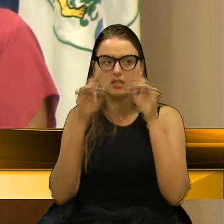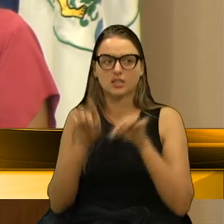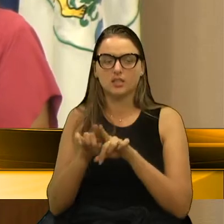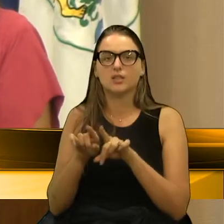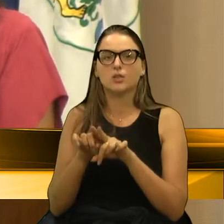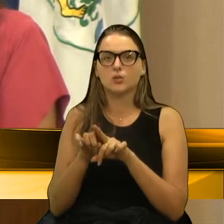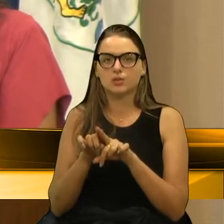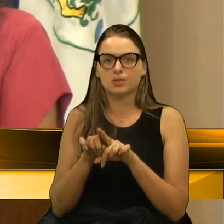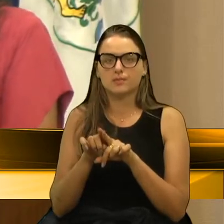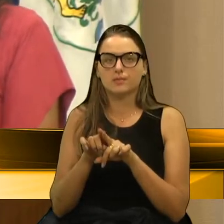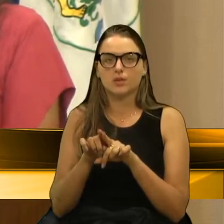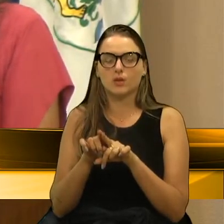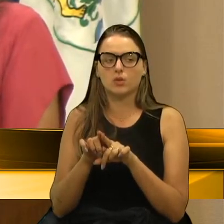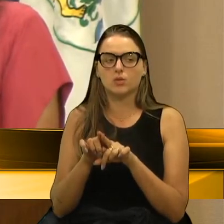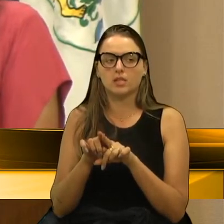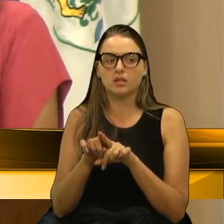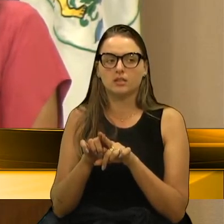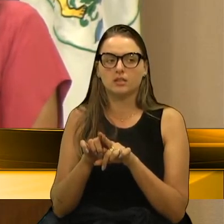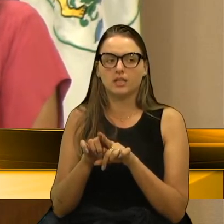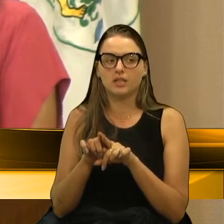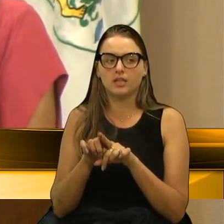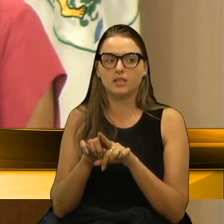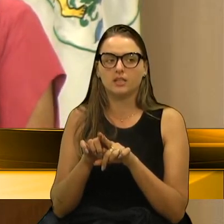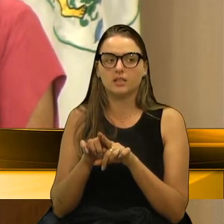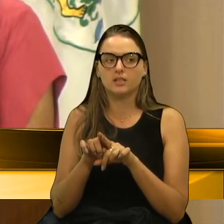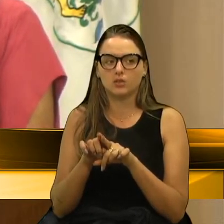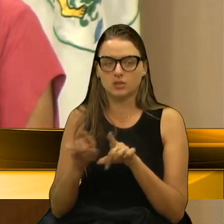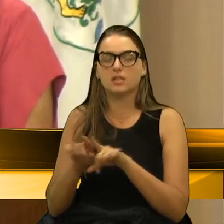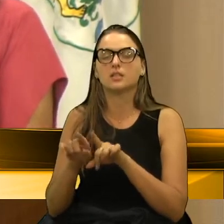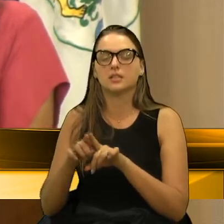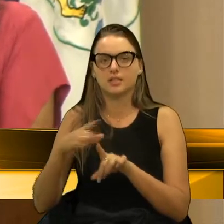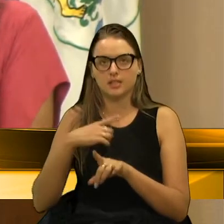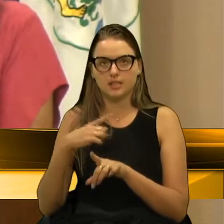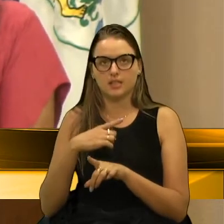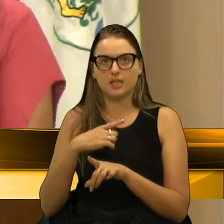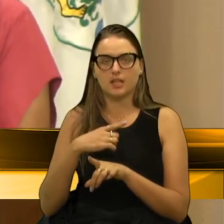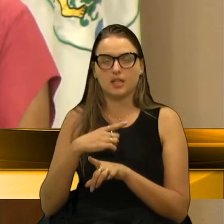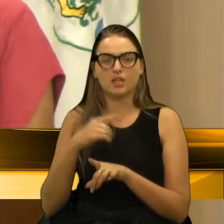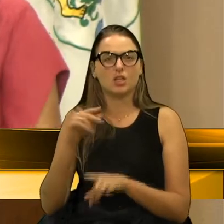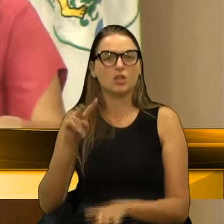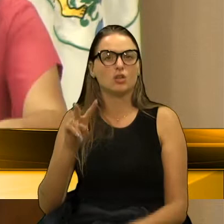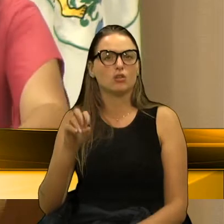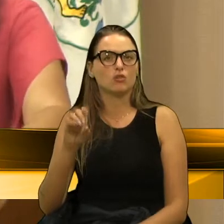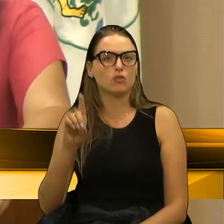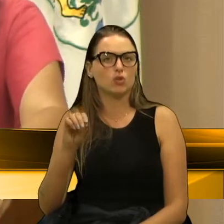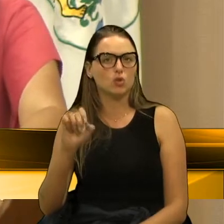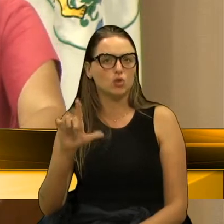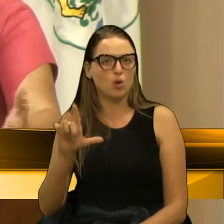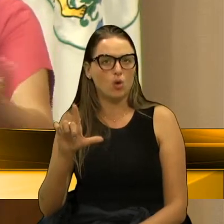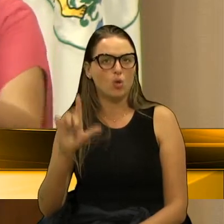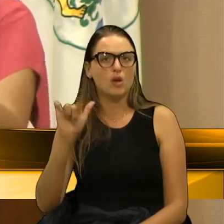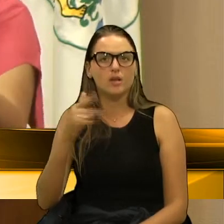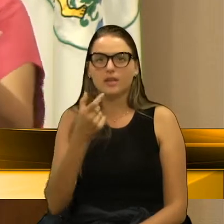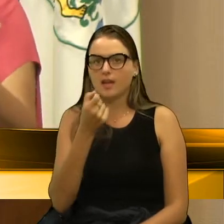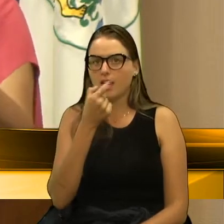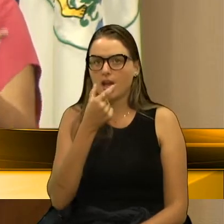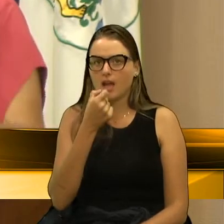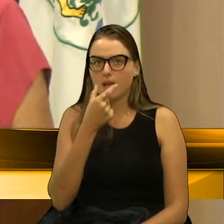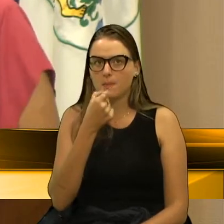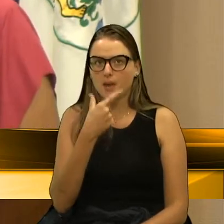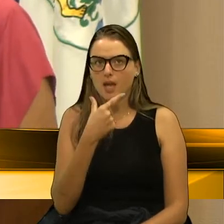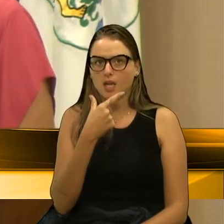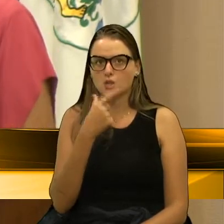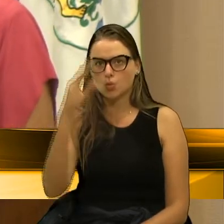especialidade é fazer aquele Vodol, que é um remédio para Carlos, né?